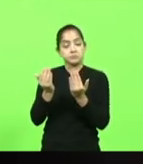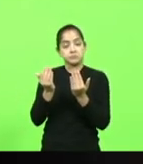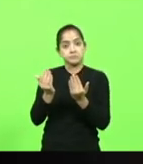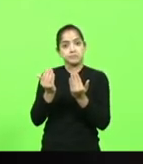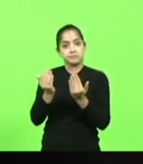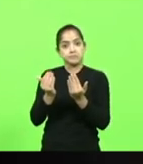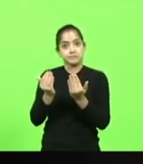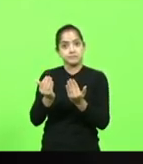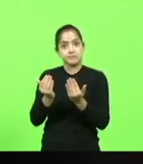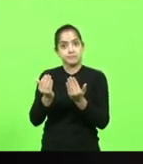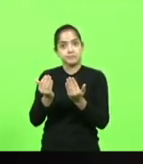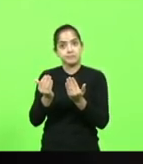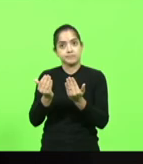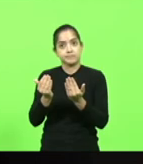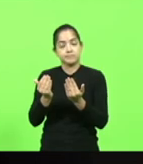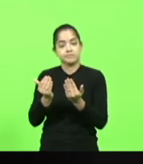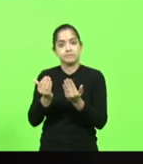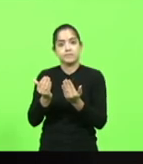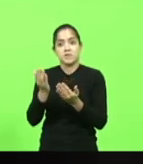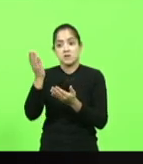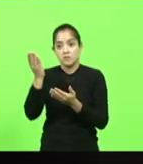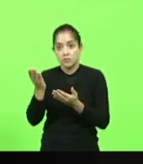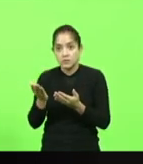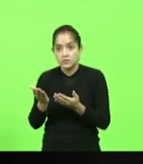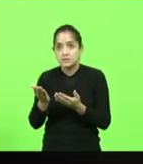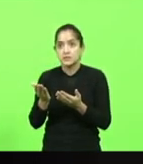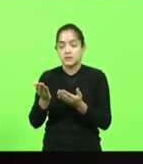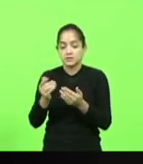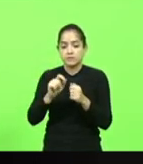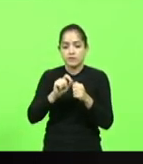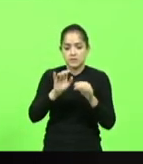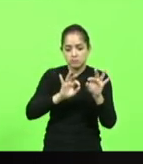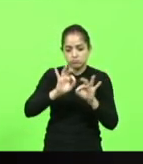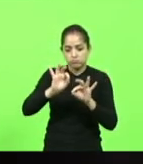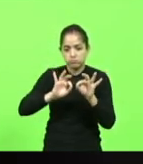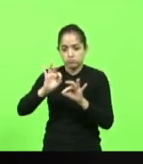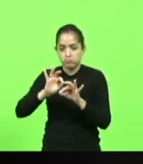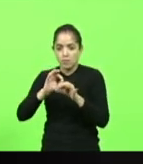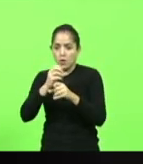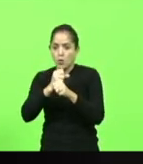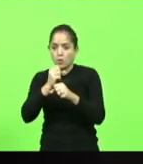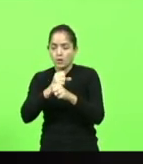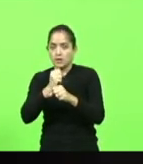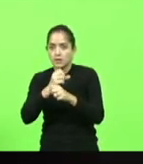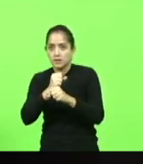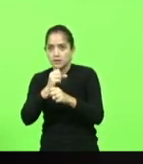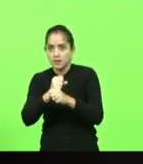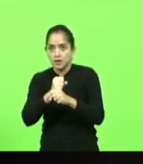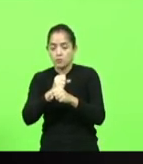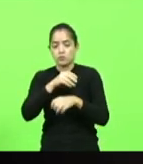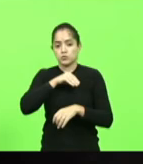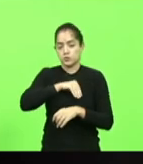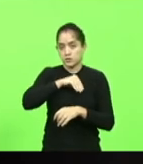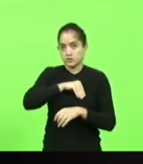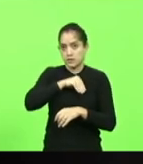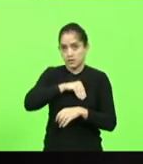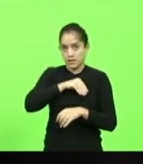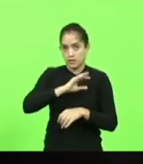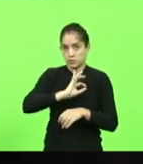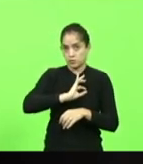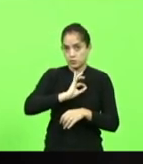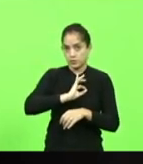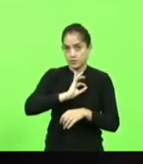duvido vocês fazerem um cálculo de salário dos policiais